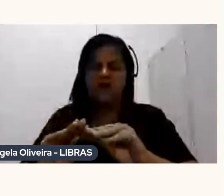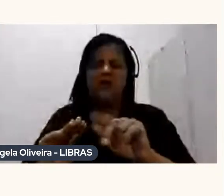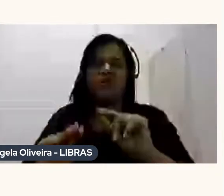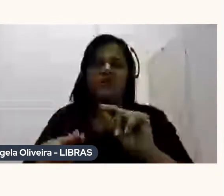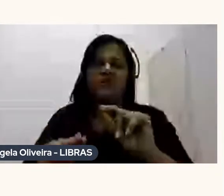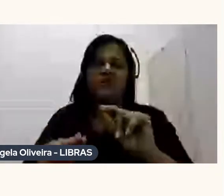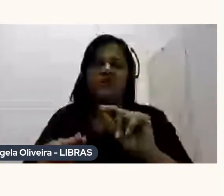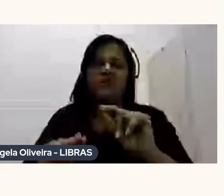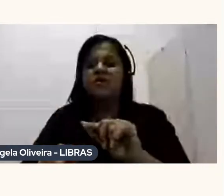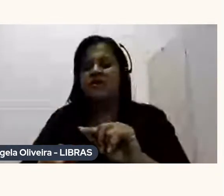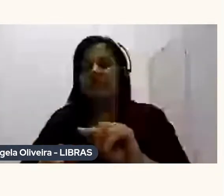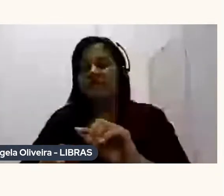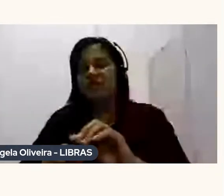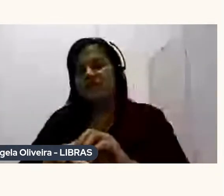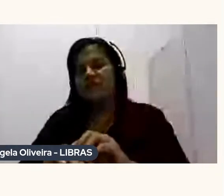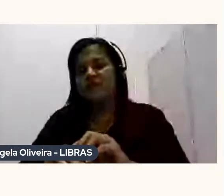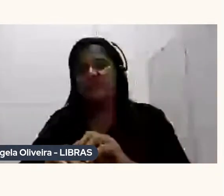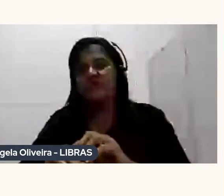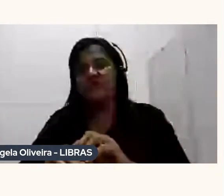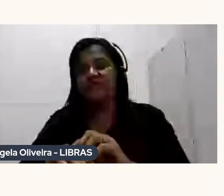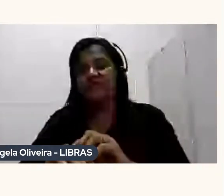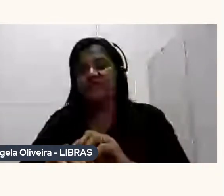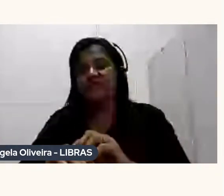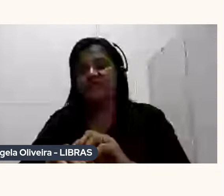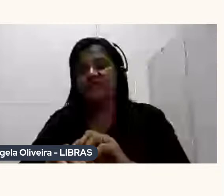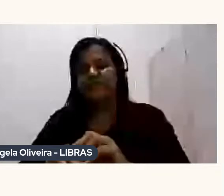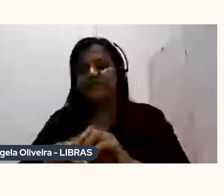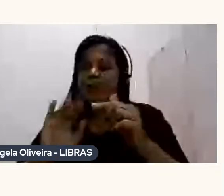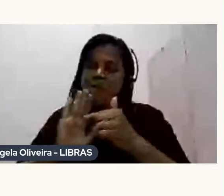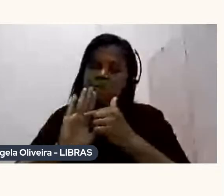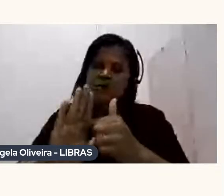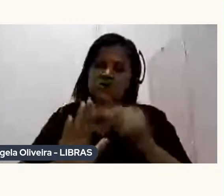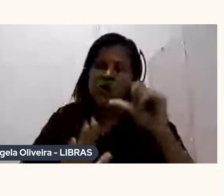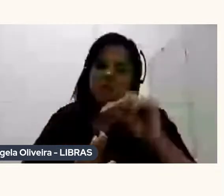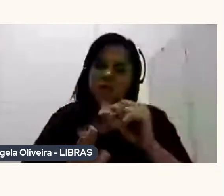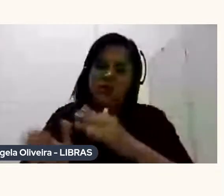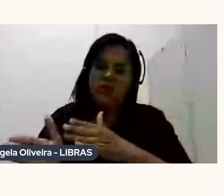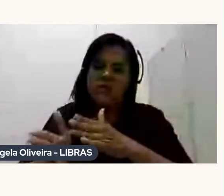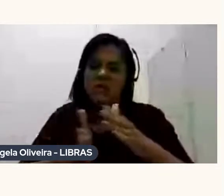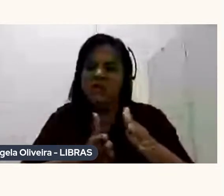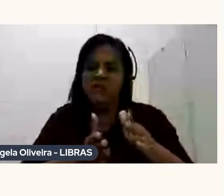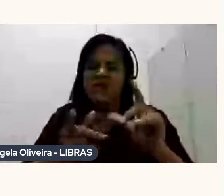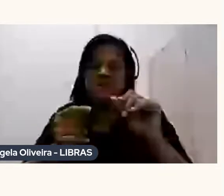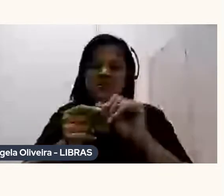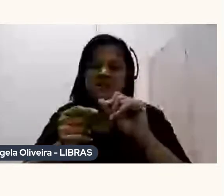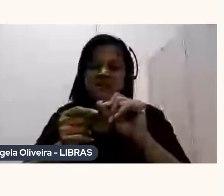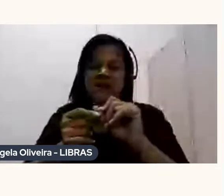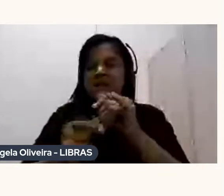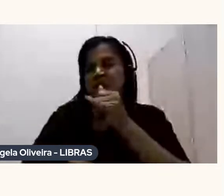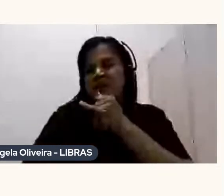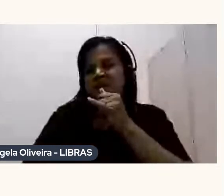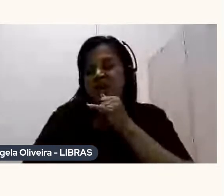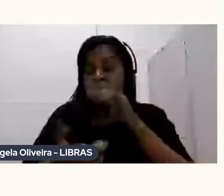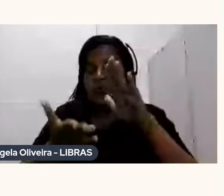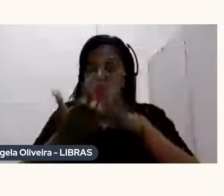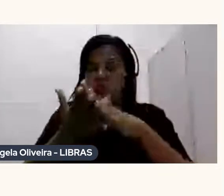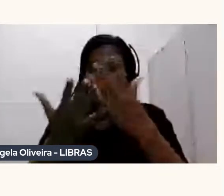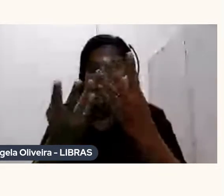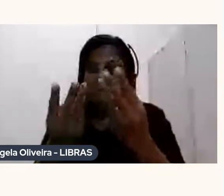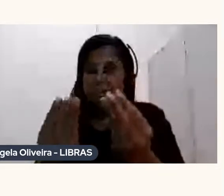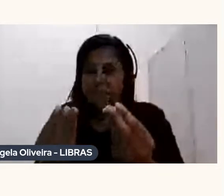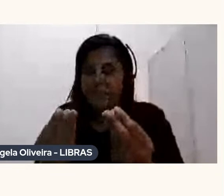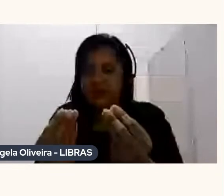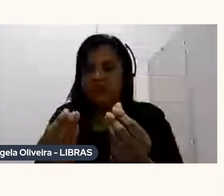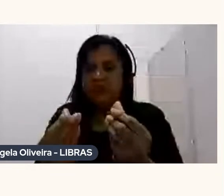Mostrar um pouquinho O processo De fazer Por exemplo Uma mão A mão De um personagem A gente modela Em massinha